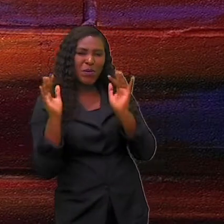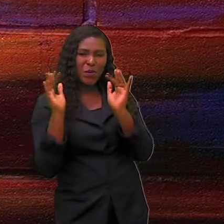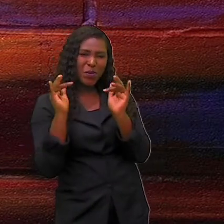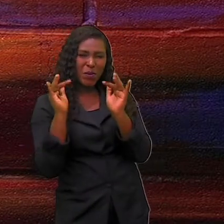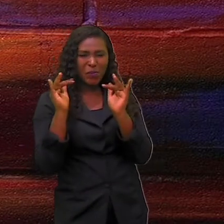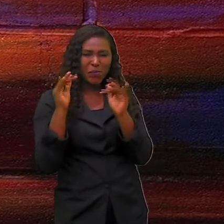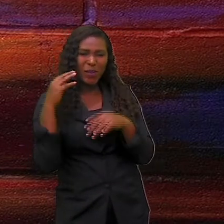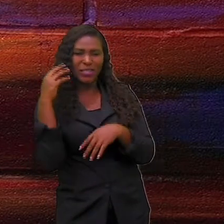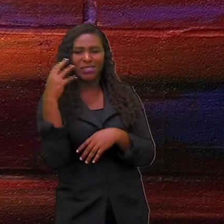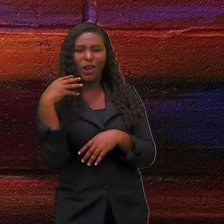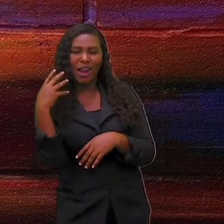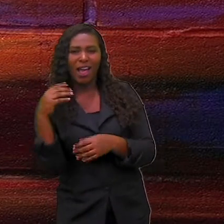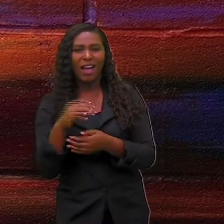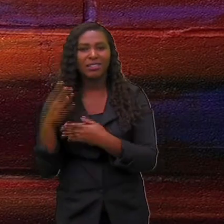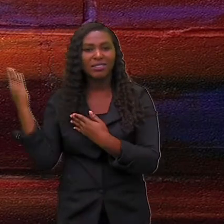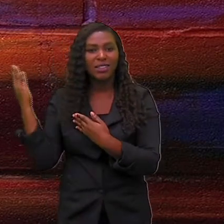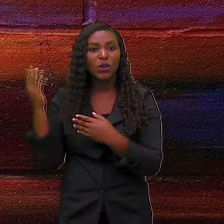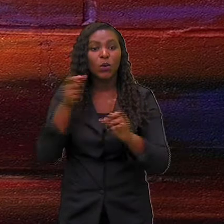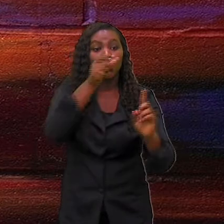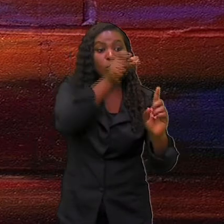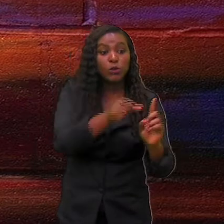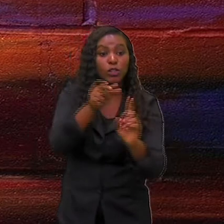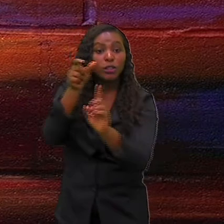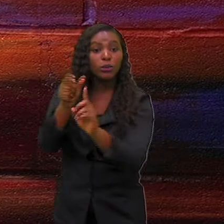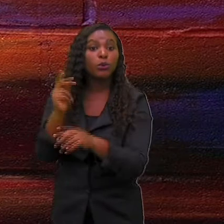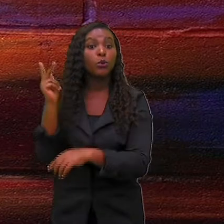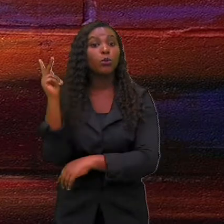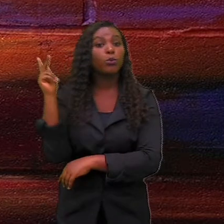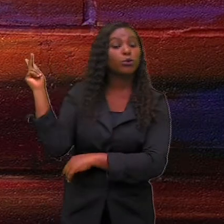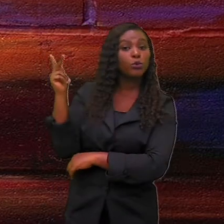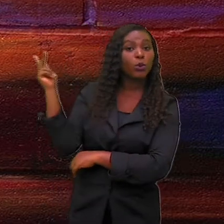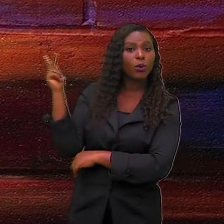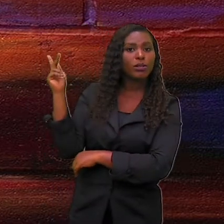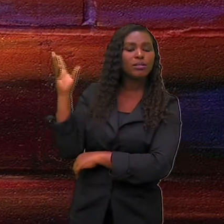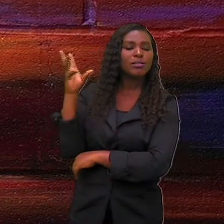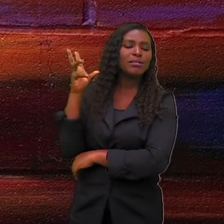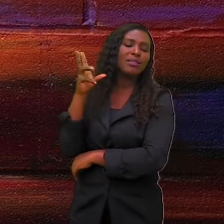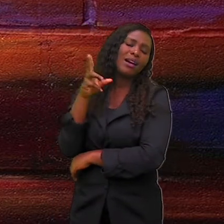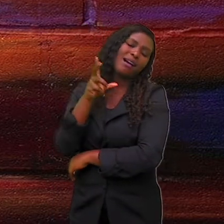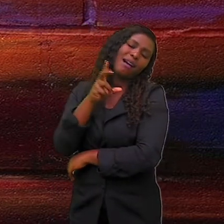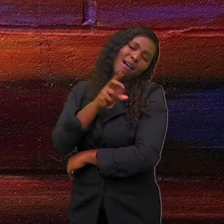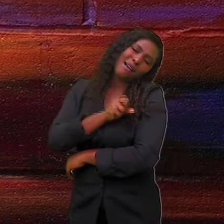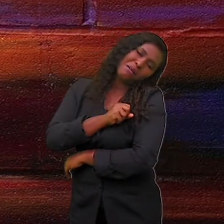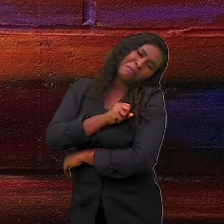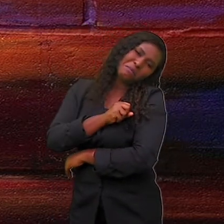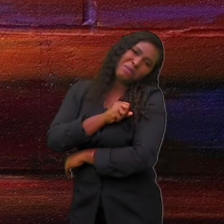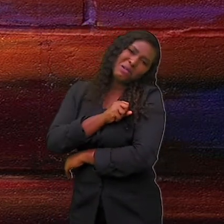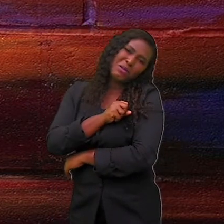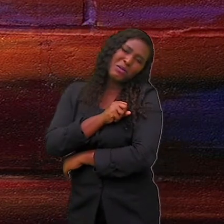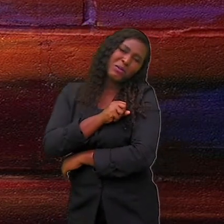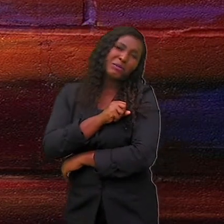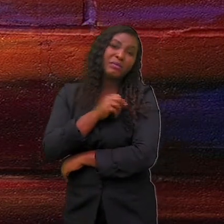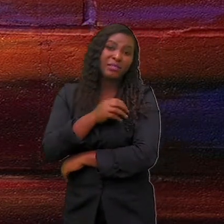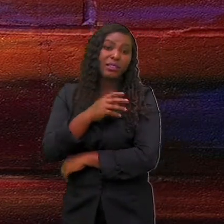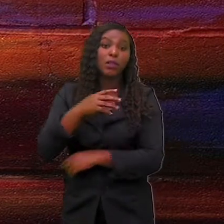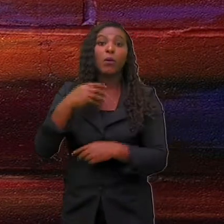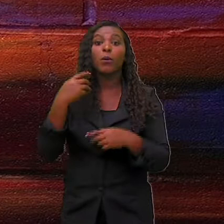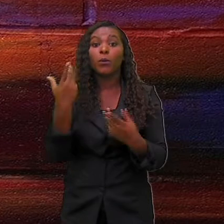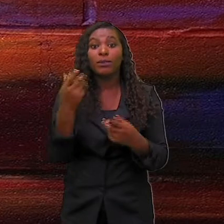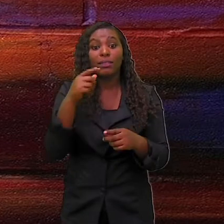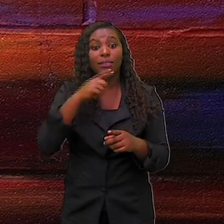e Margarida. Eles amam-se. Eles se amam e também